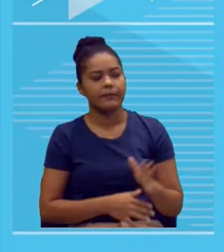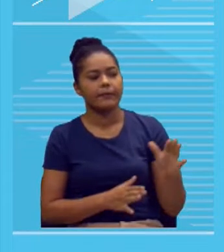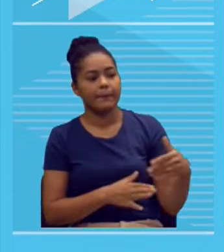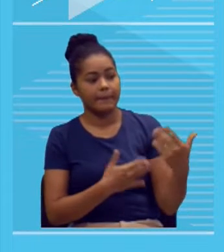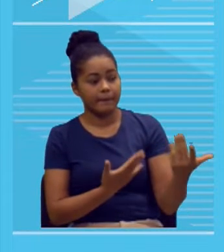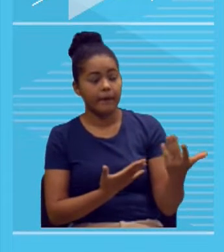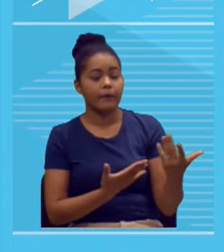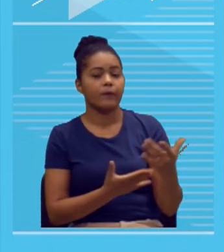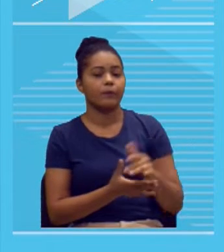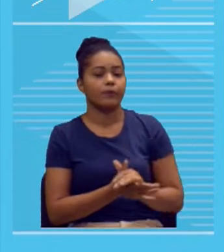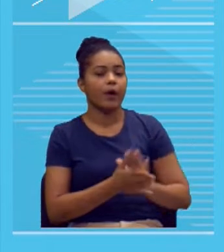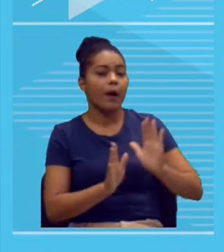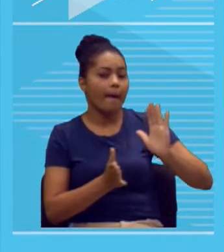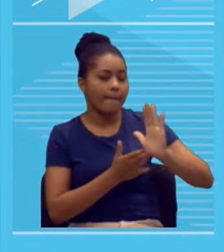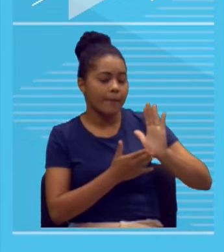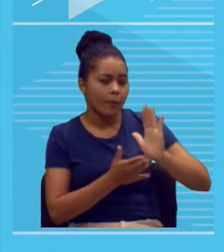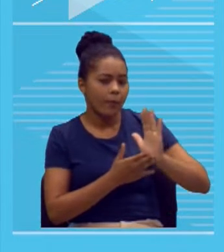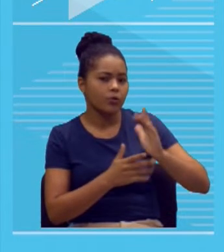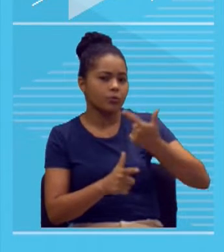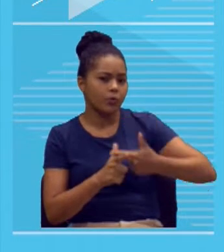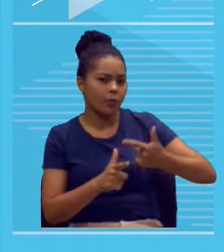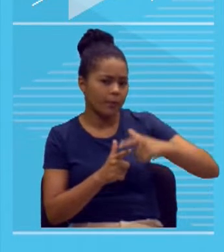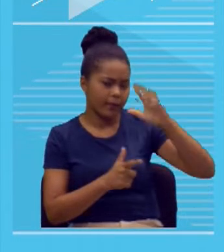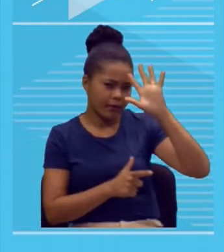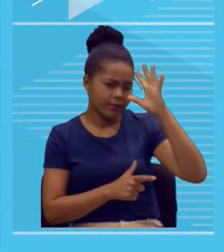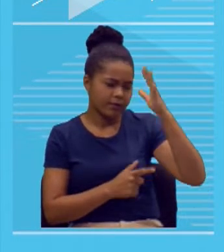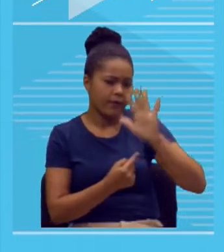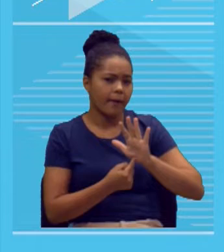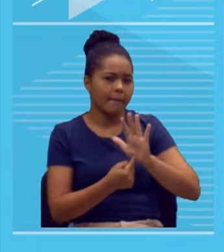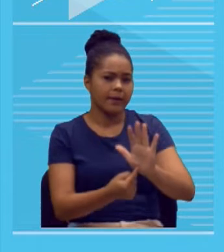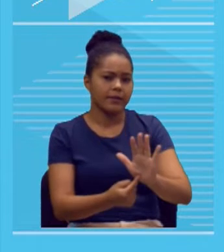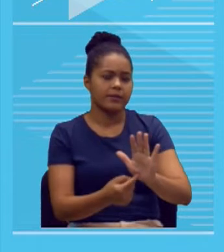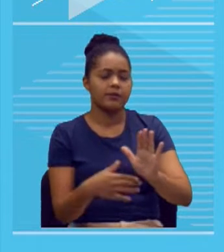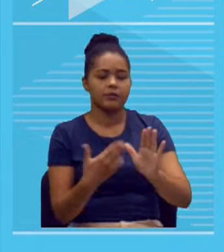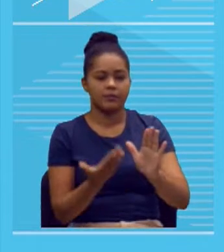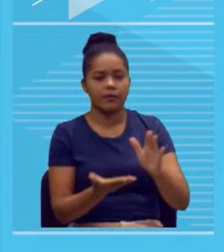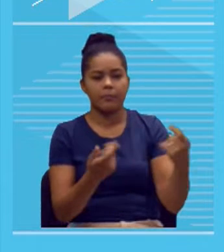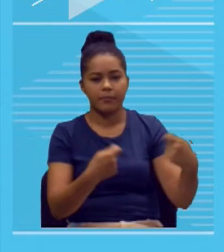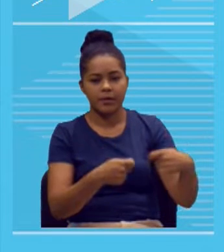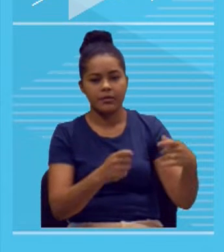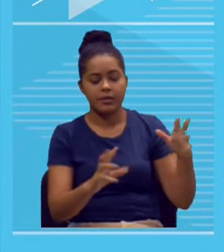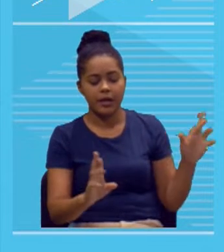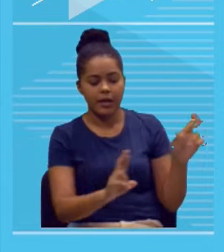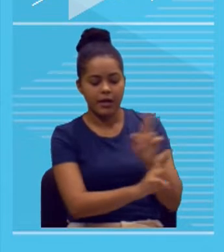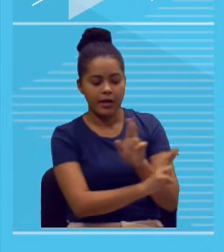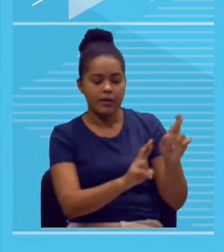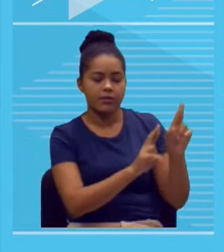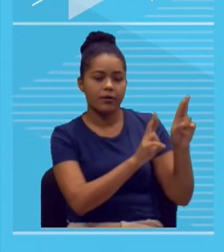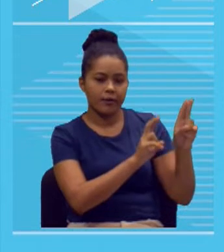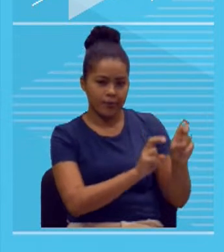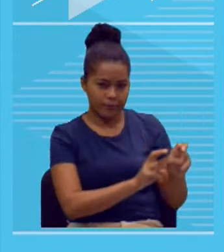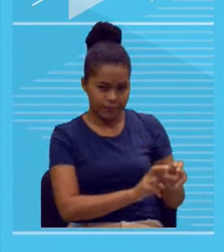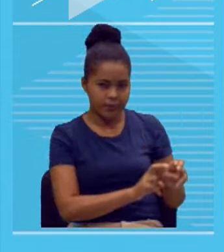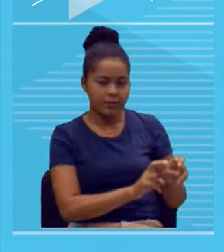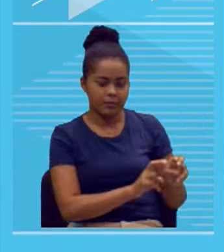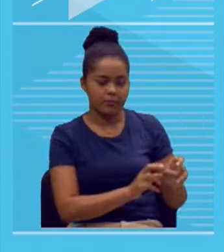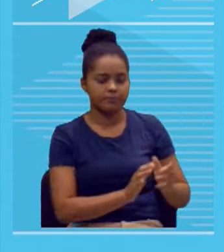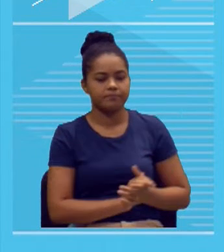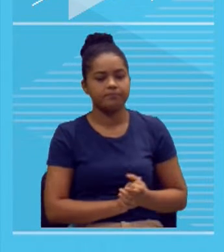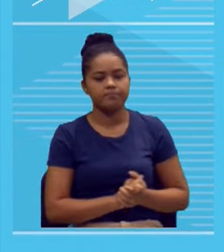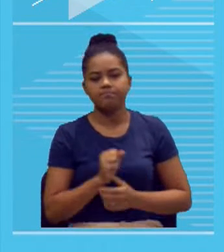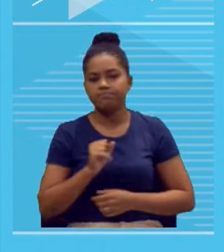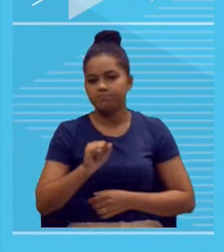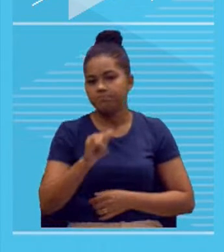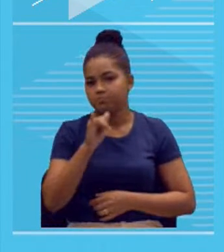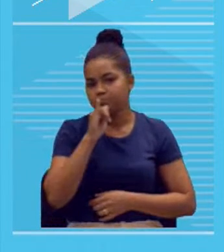espera que essa proposta de intervenção, ela apareça e que, evidentemente, seja conectada ao tema. Se a sua proposta